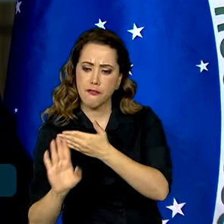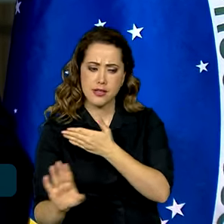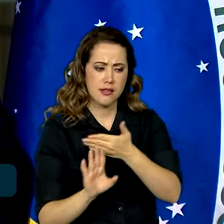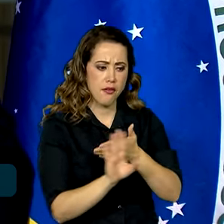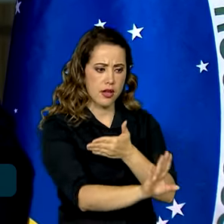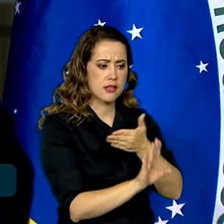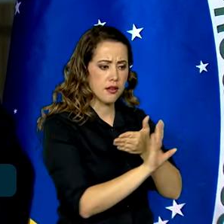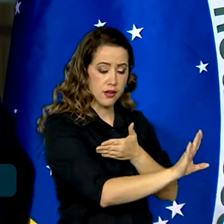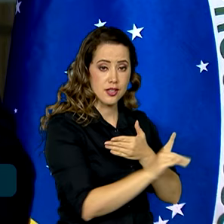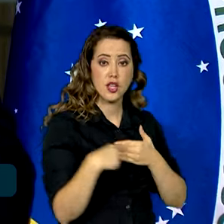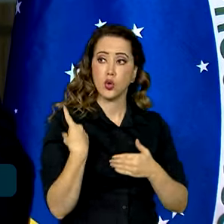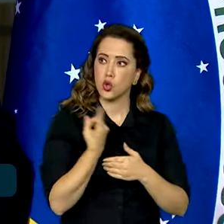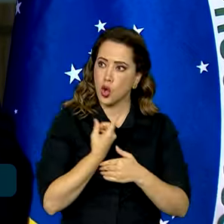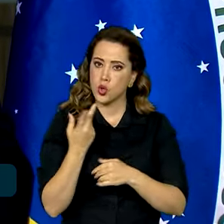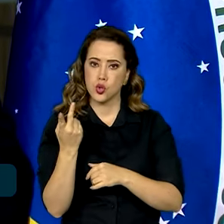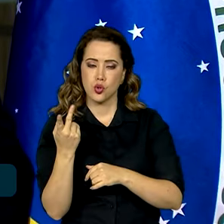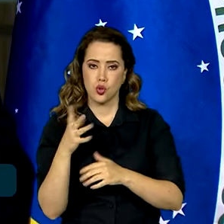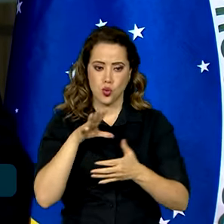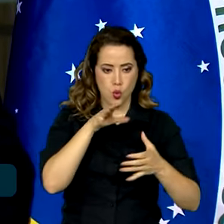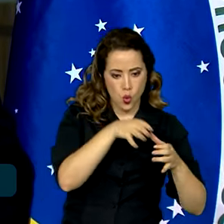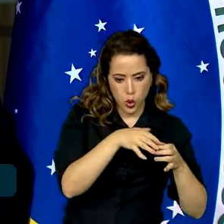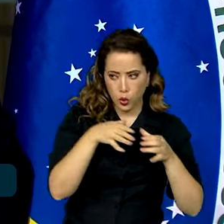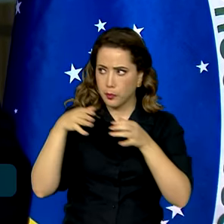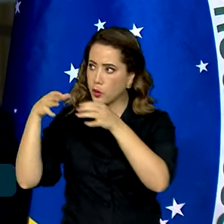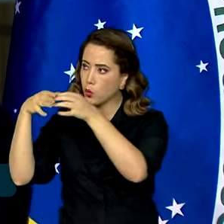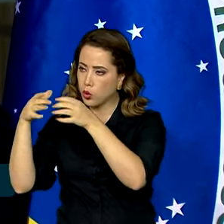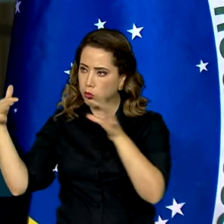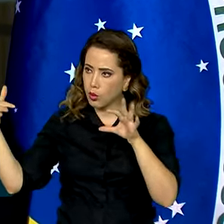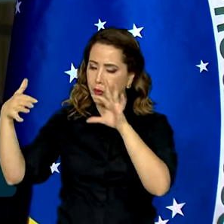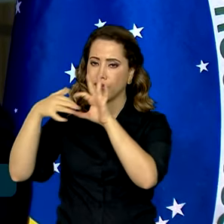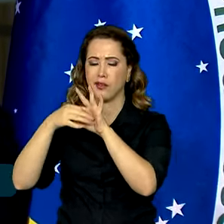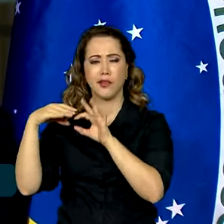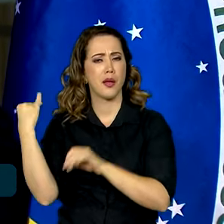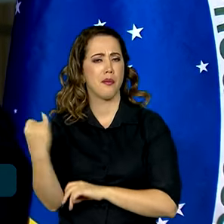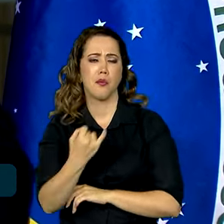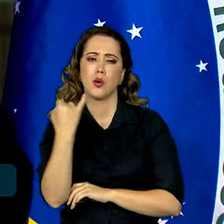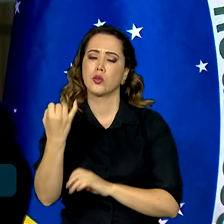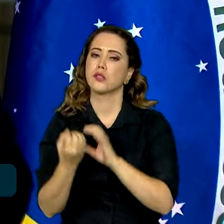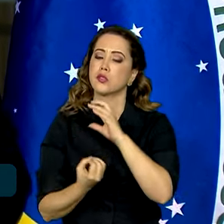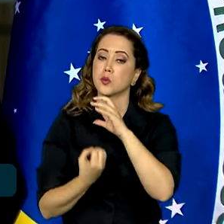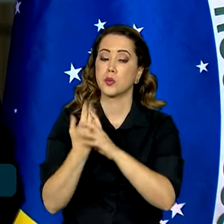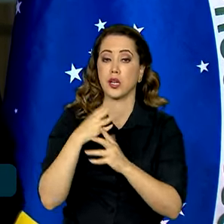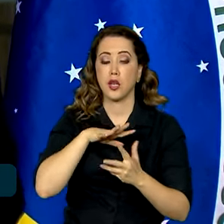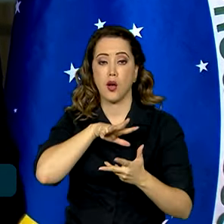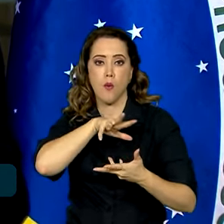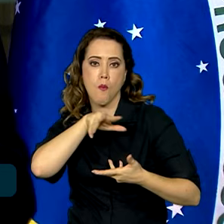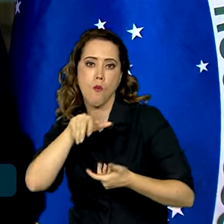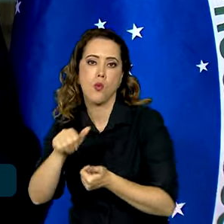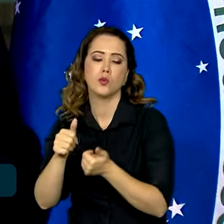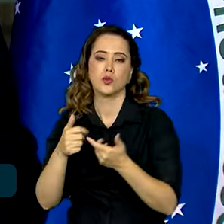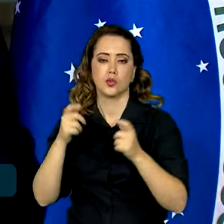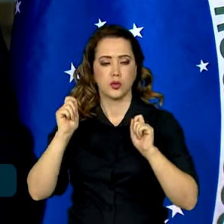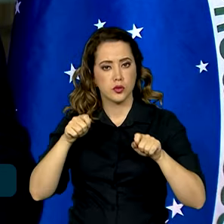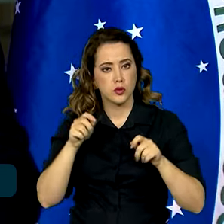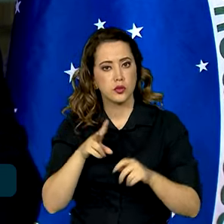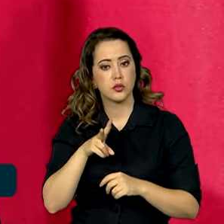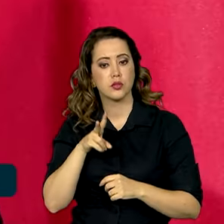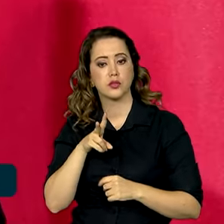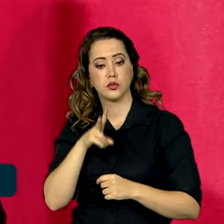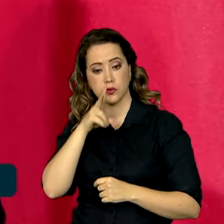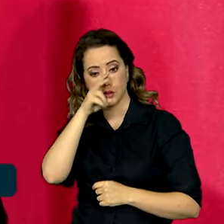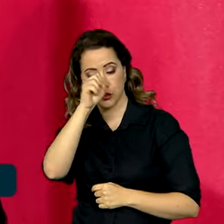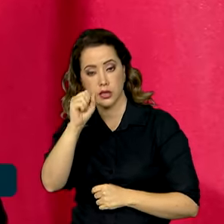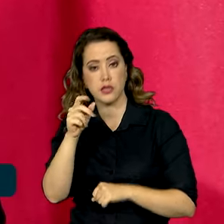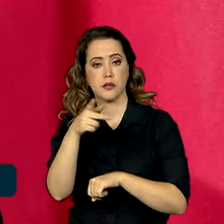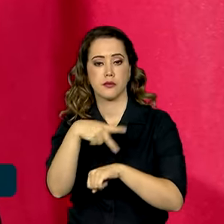entre nossas regiões é central para a construção de um mundo multipolar e o fortalecimento do multilateralismo.